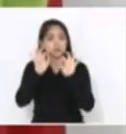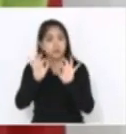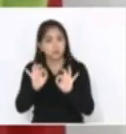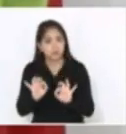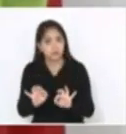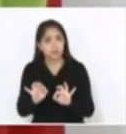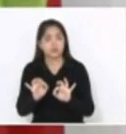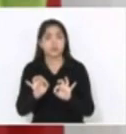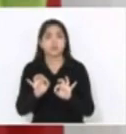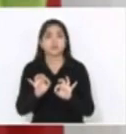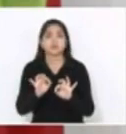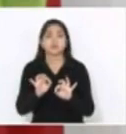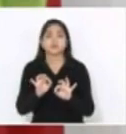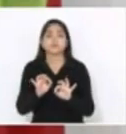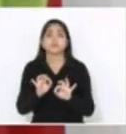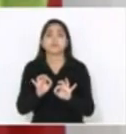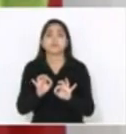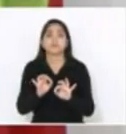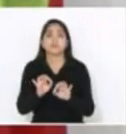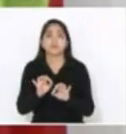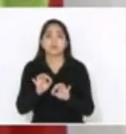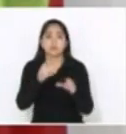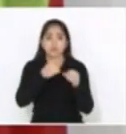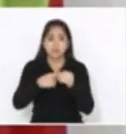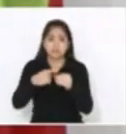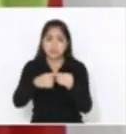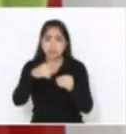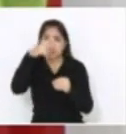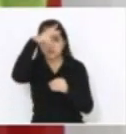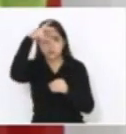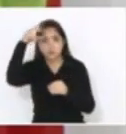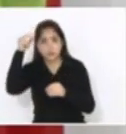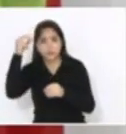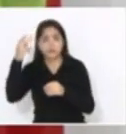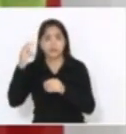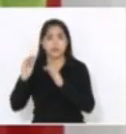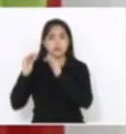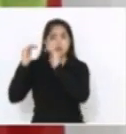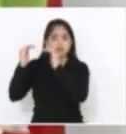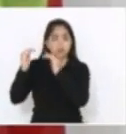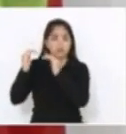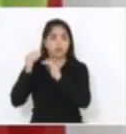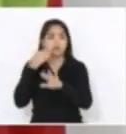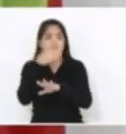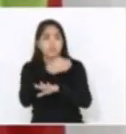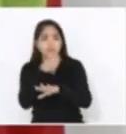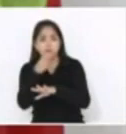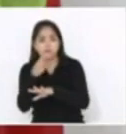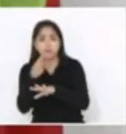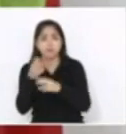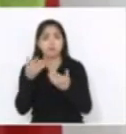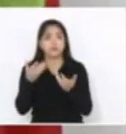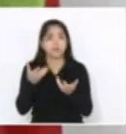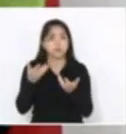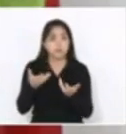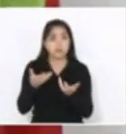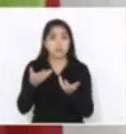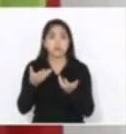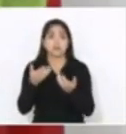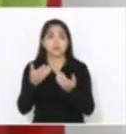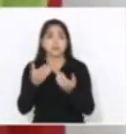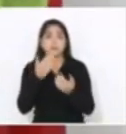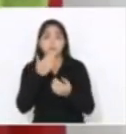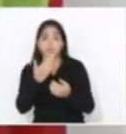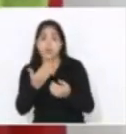procurados pelas cidades, pelas autoridades, pelas pessoas que precisam da ajuda do